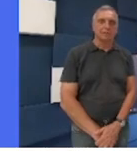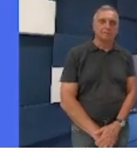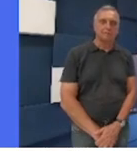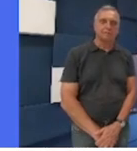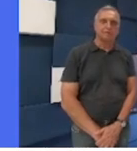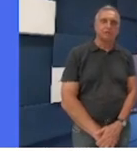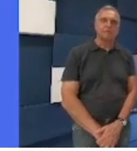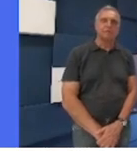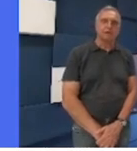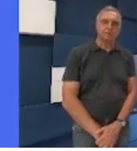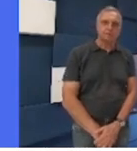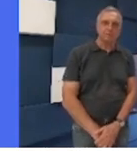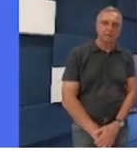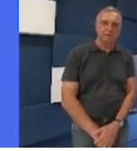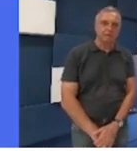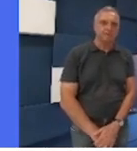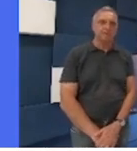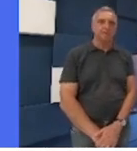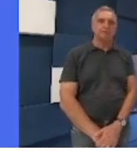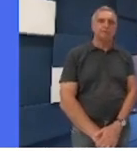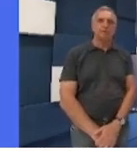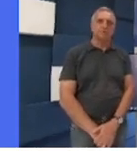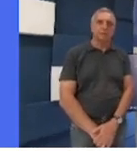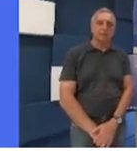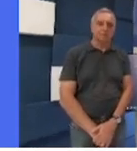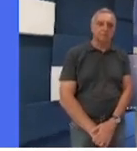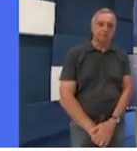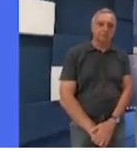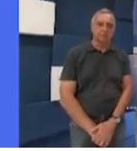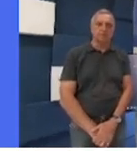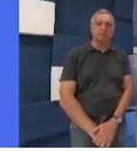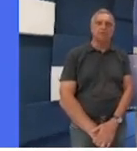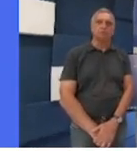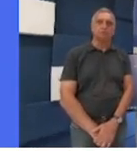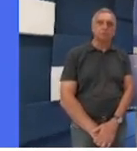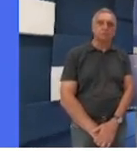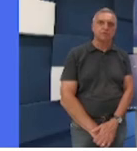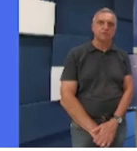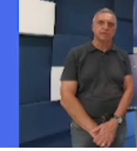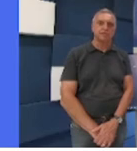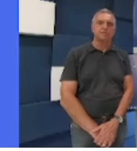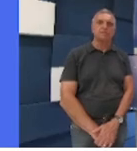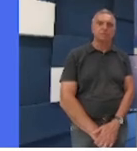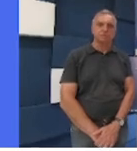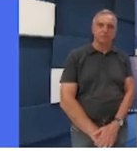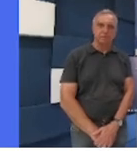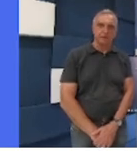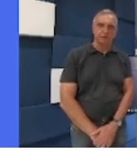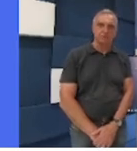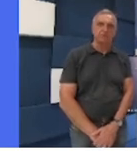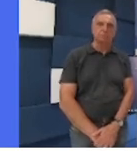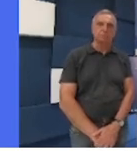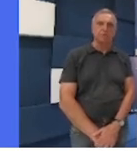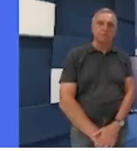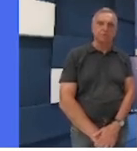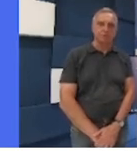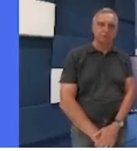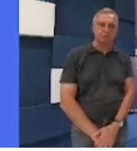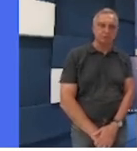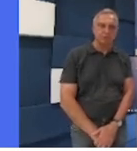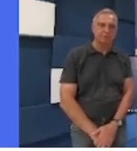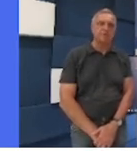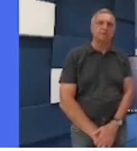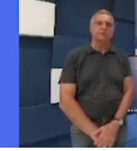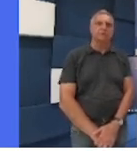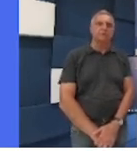Olá, meu nome é Eduardo Luiz Maia, exerço o cargo de coordenador do curso de Engenharia de Segurança do Trabalho do Instituto Mauá de